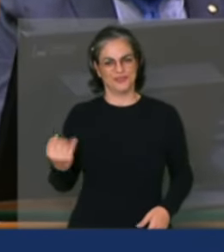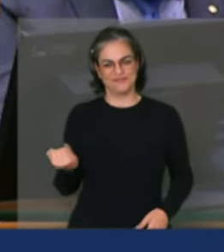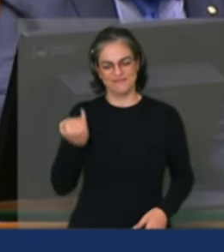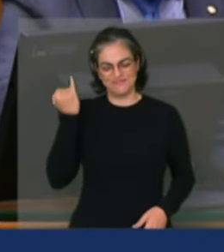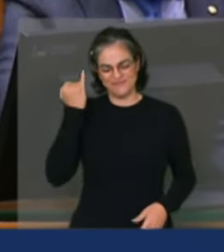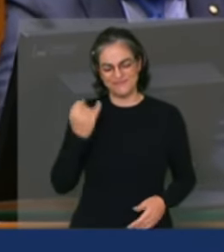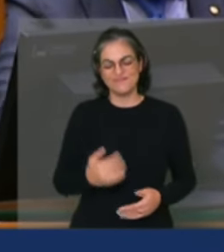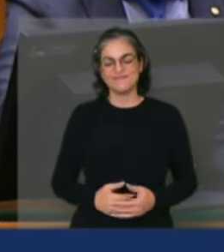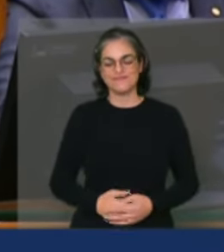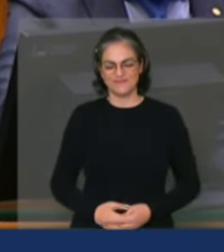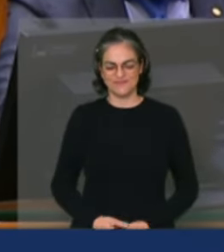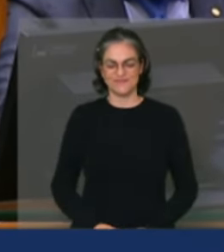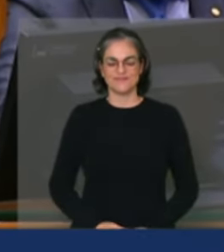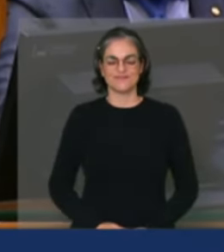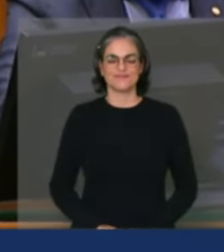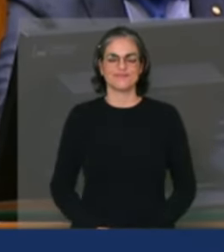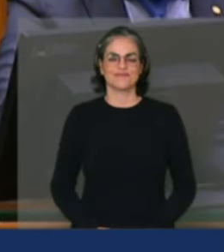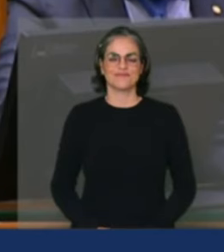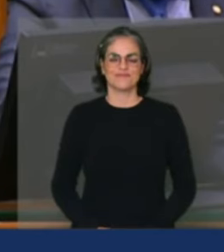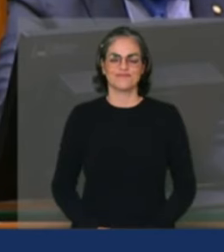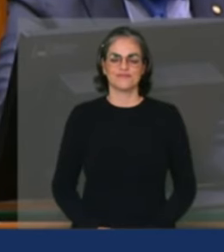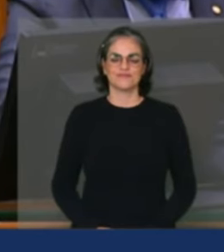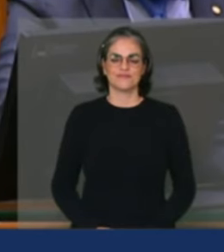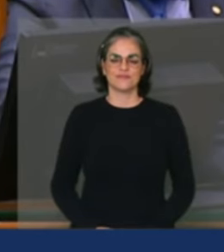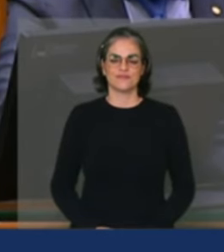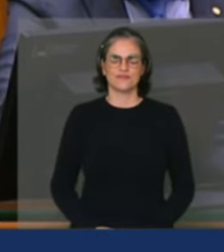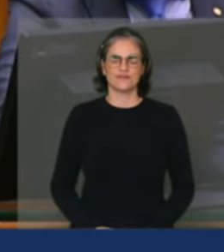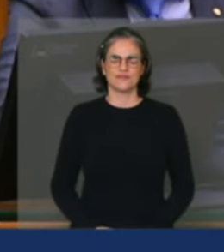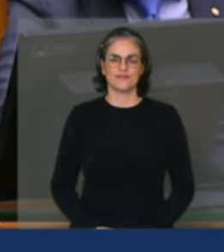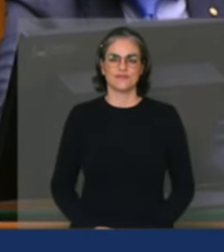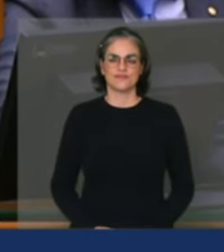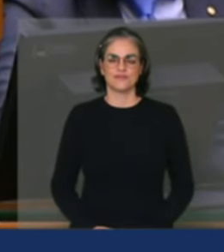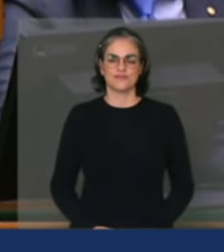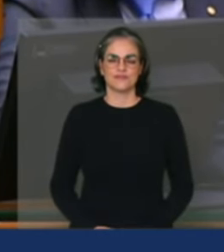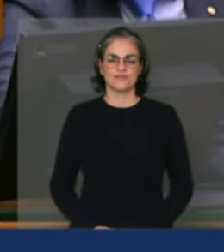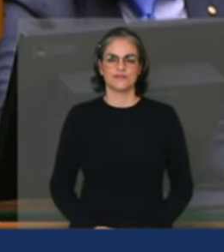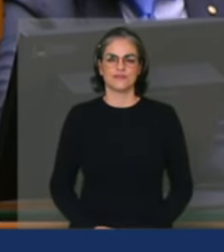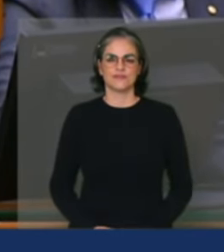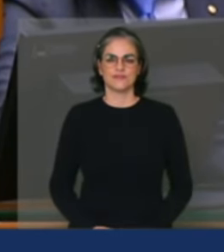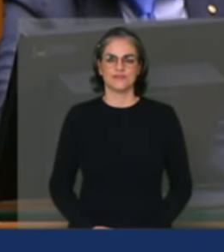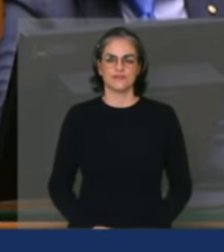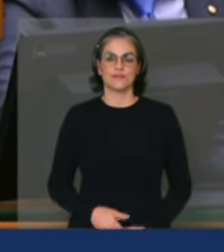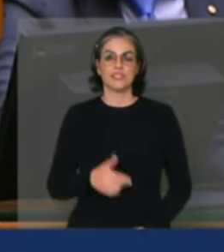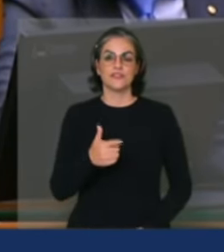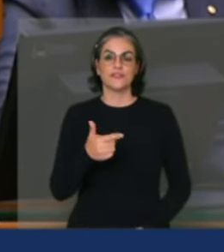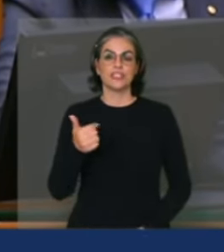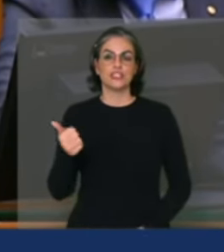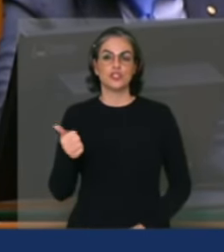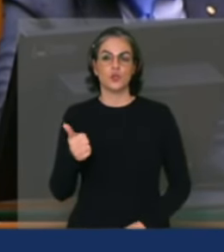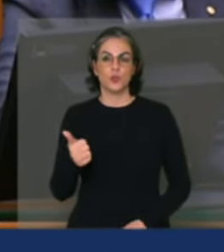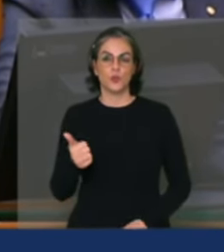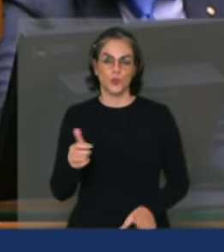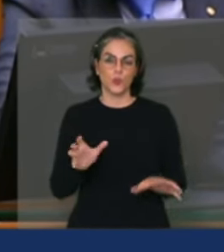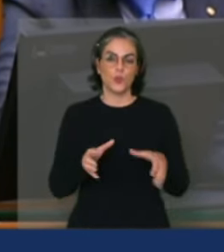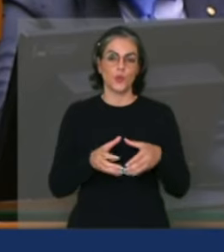convidar agora, conforme indicação, nós temos 21 entidades,